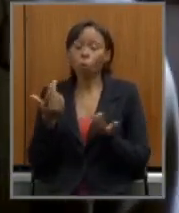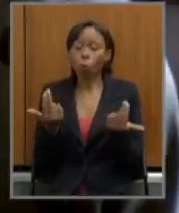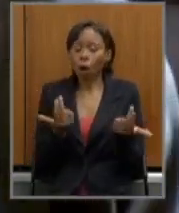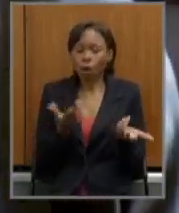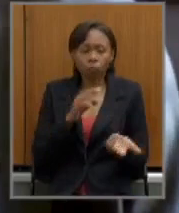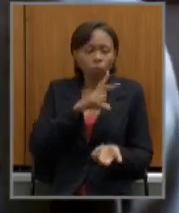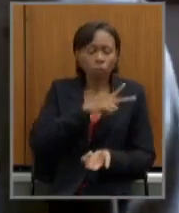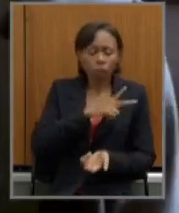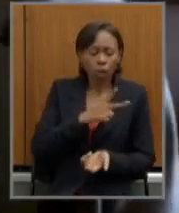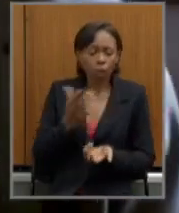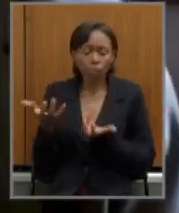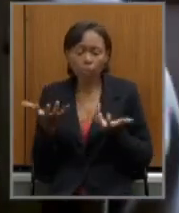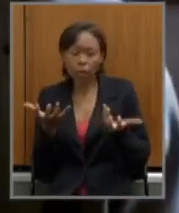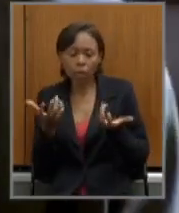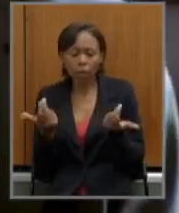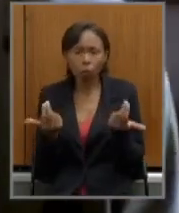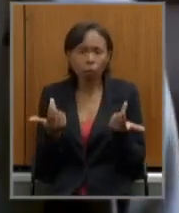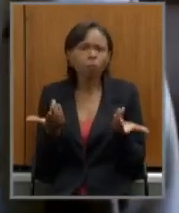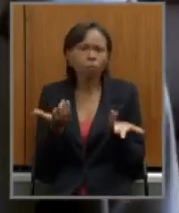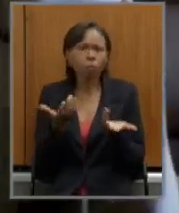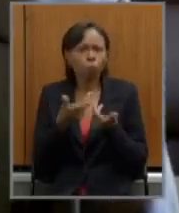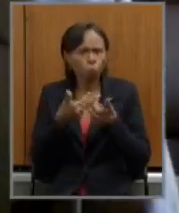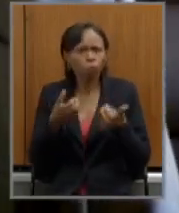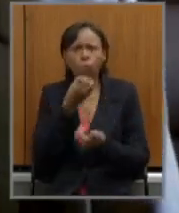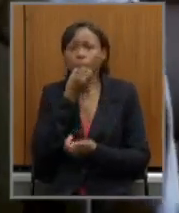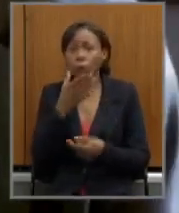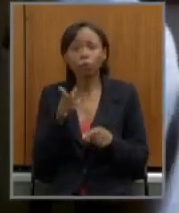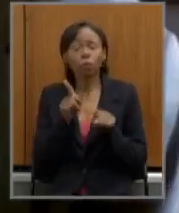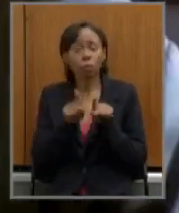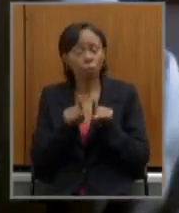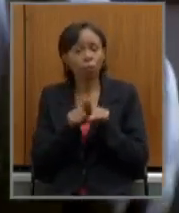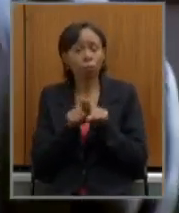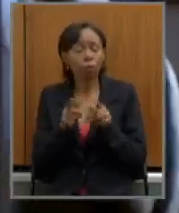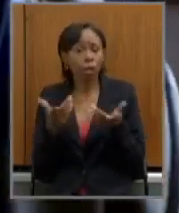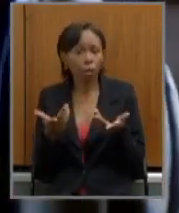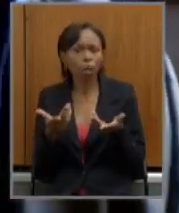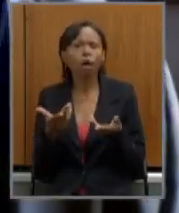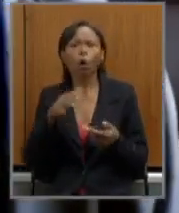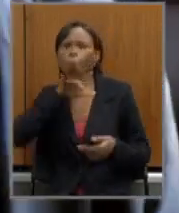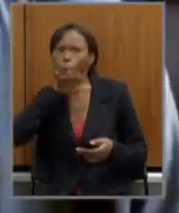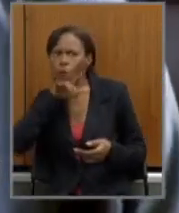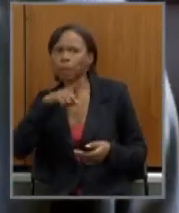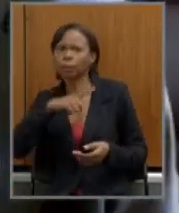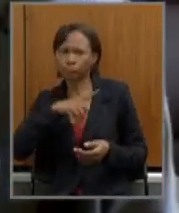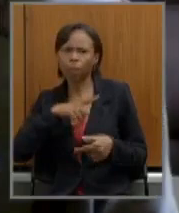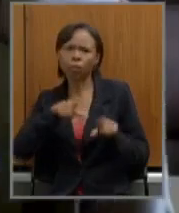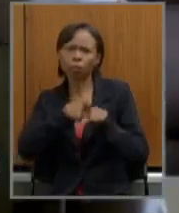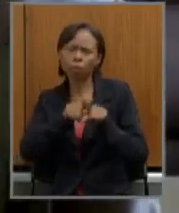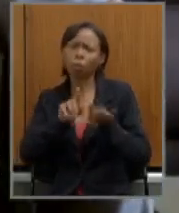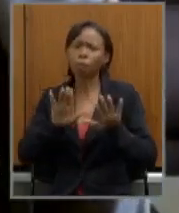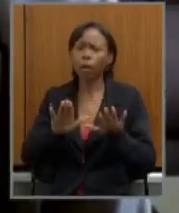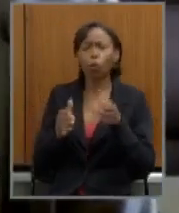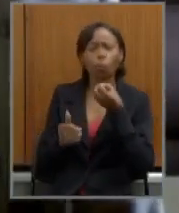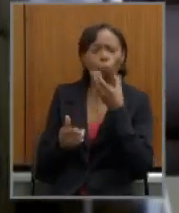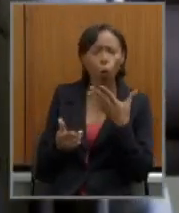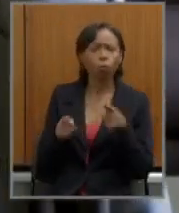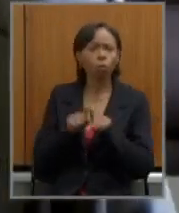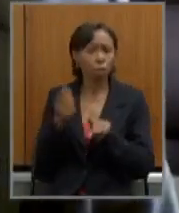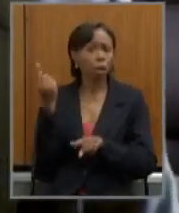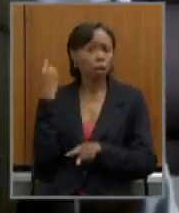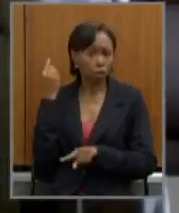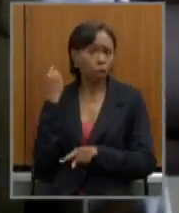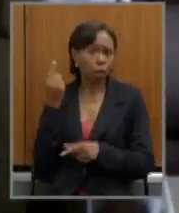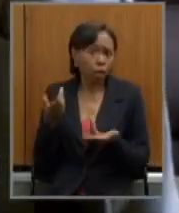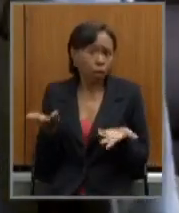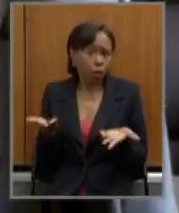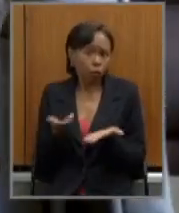enfim as coisas boas também levam não quer dizer que não houveram as coisas ruins mas também levaram a mudança da situação então tem